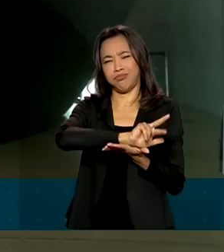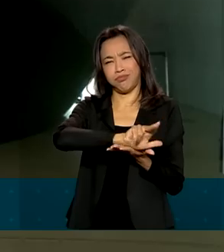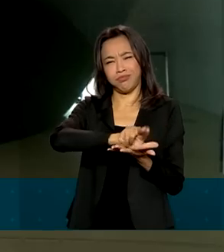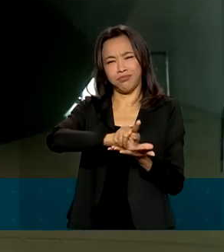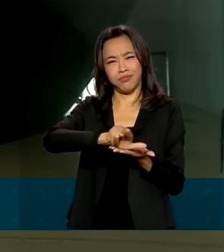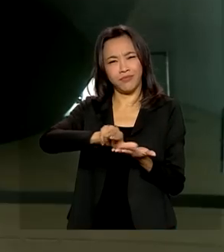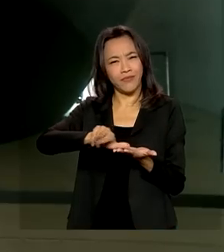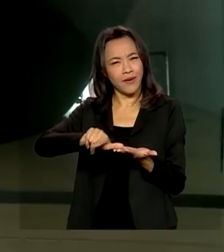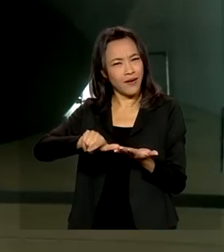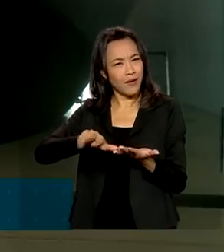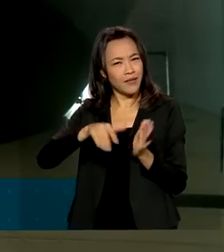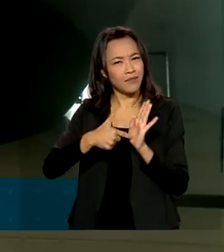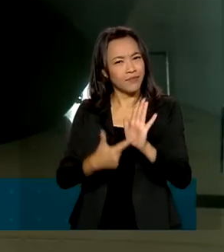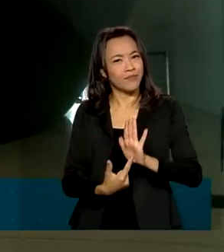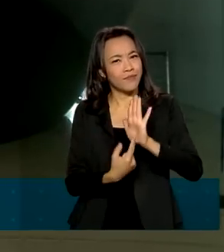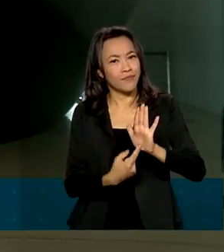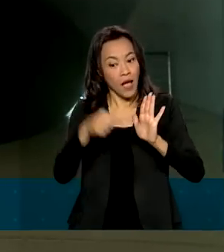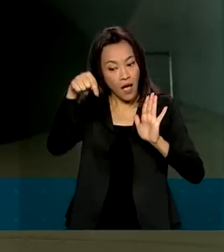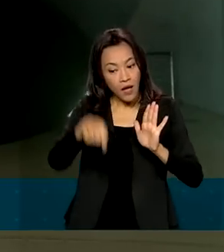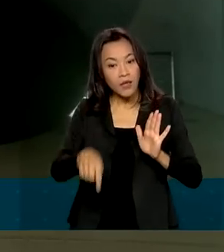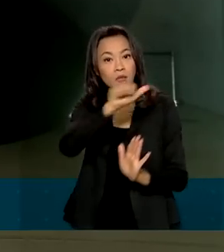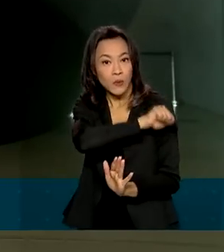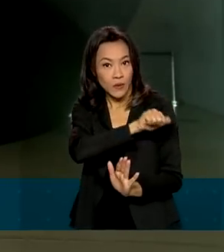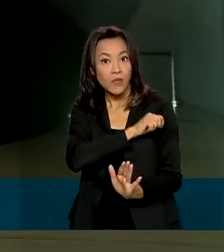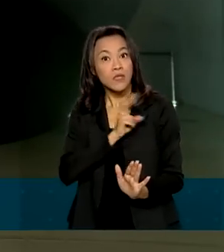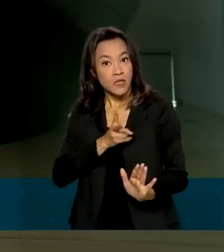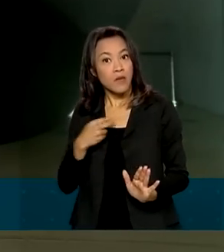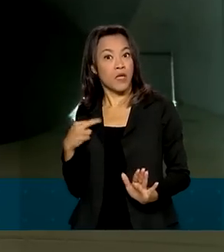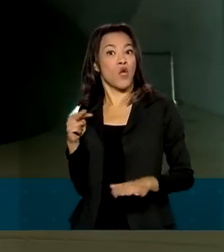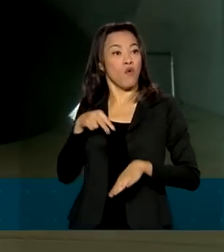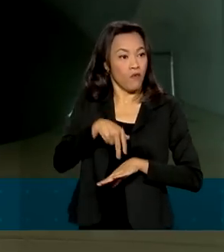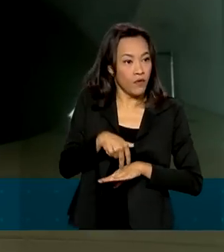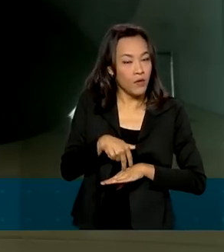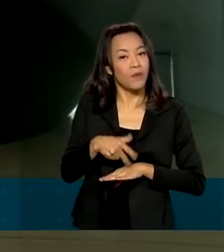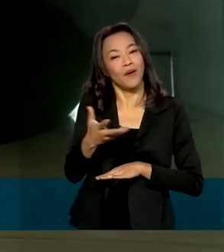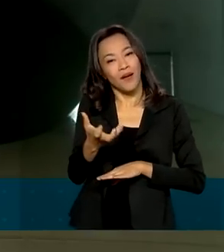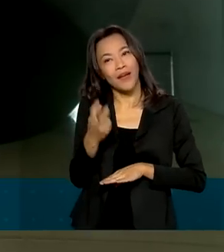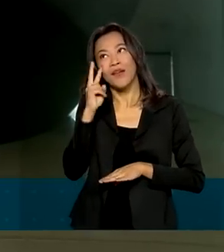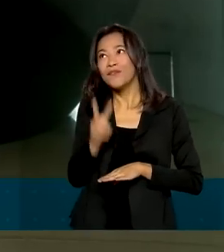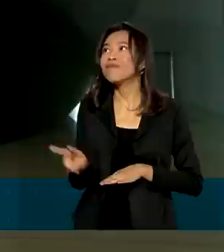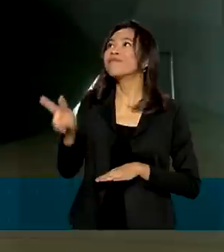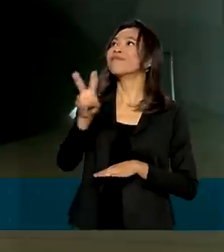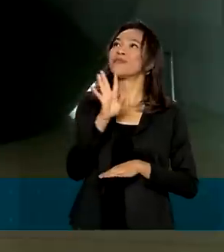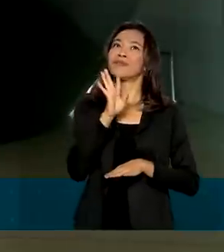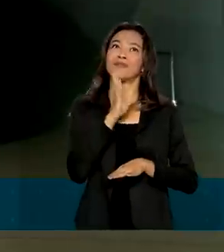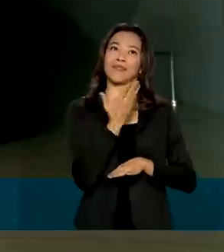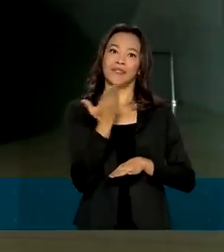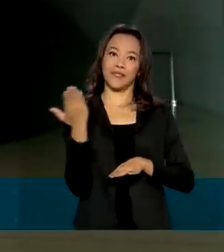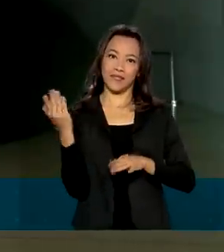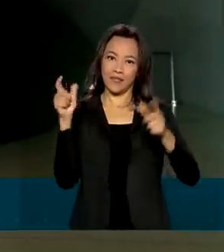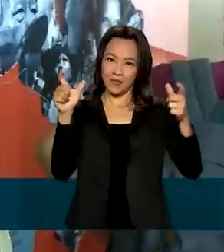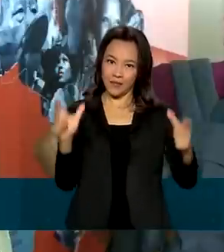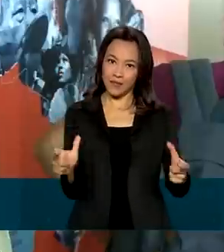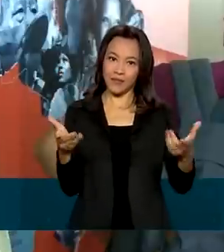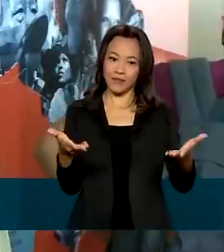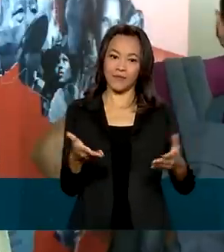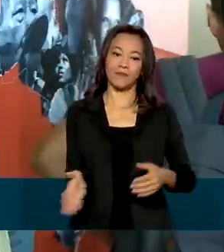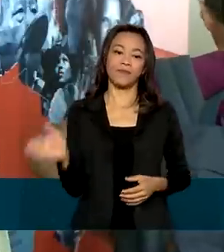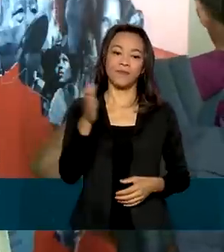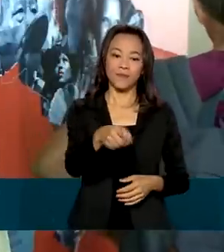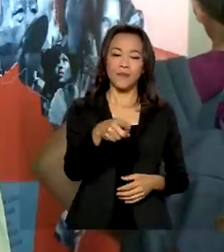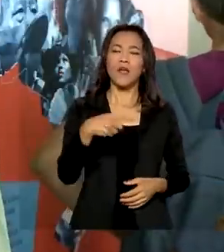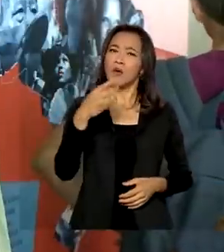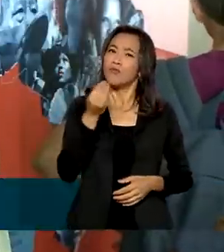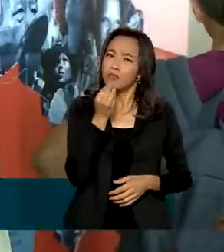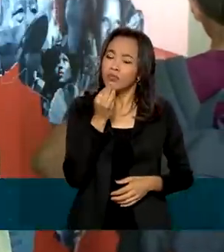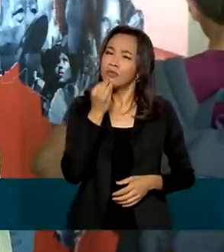sobre, mas aqui no Rio, sempre que eu venho aqui, eu tento vir ao museu do amanhã para ver as exposições temporárias, as permanentes sempre. Isso deveria ser mais